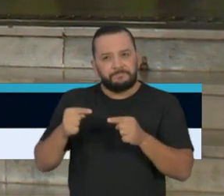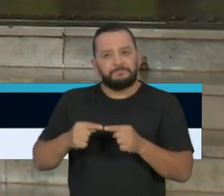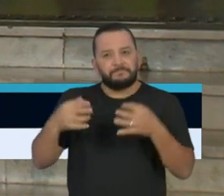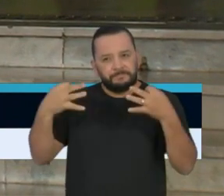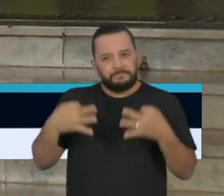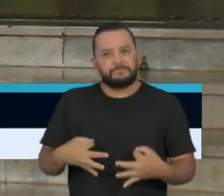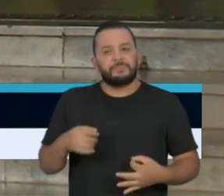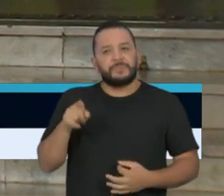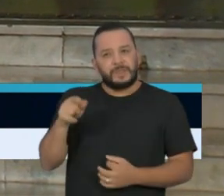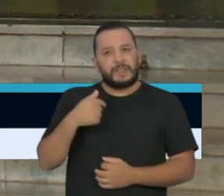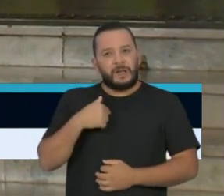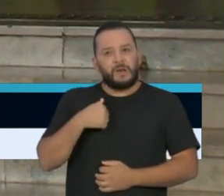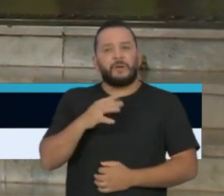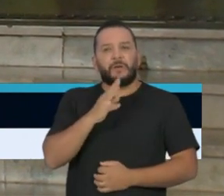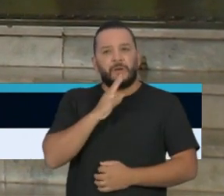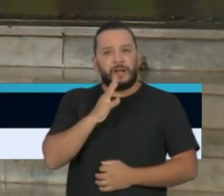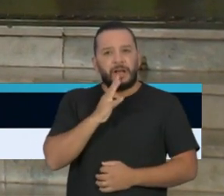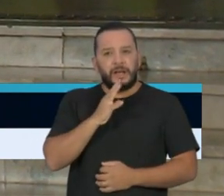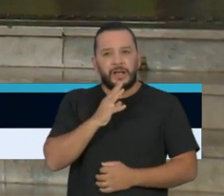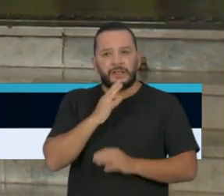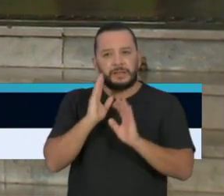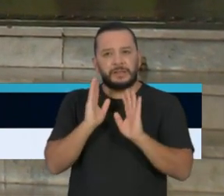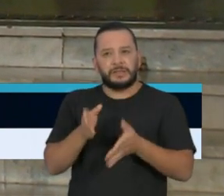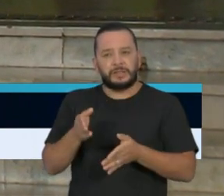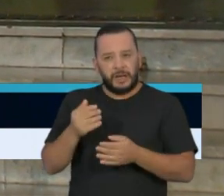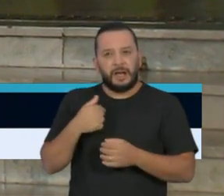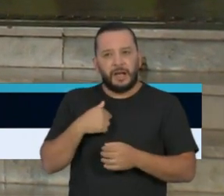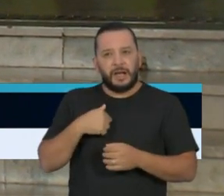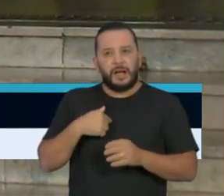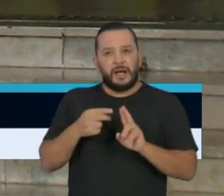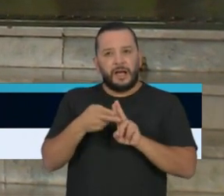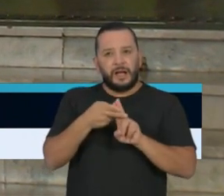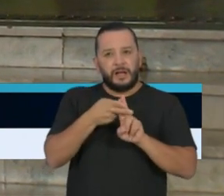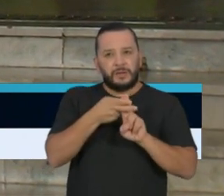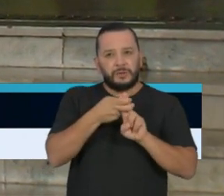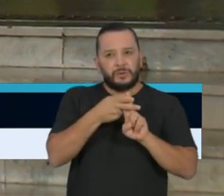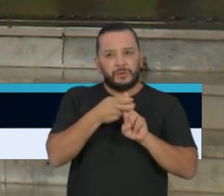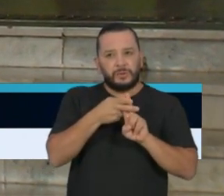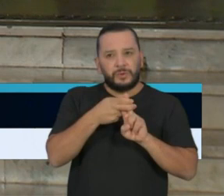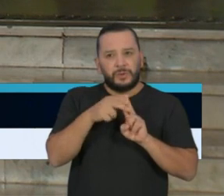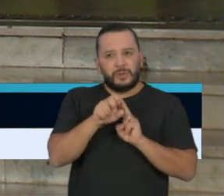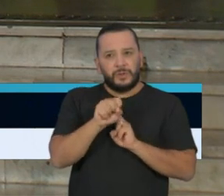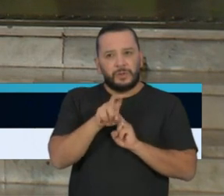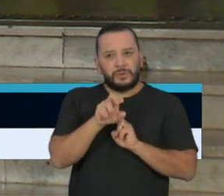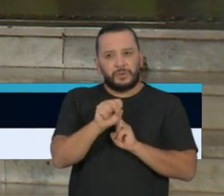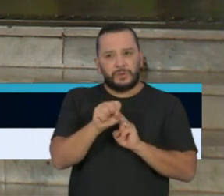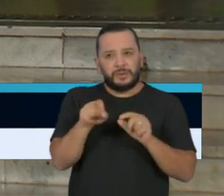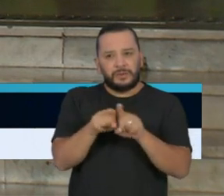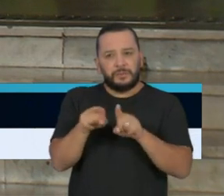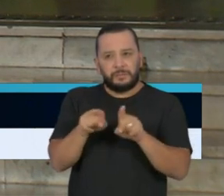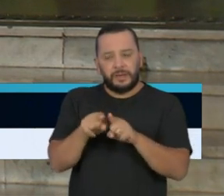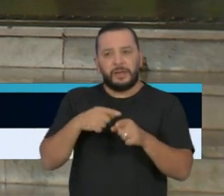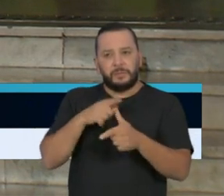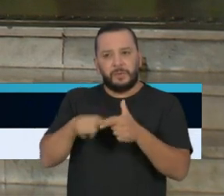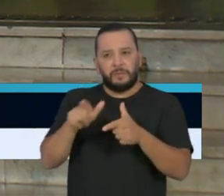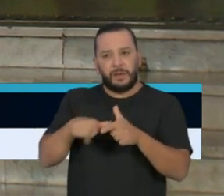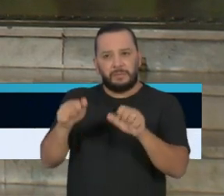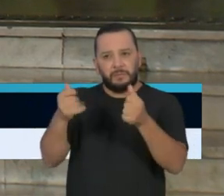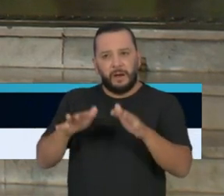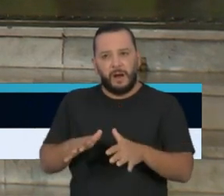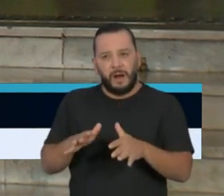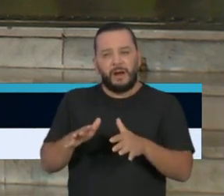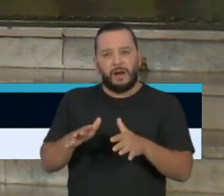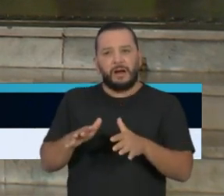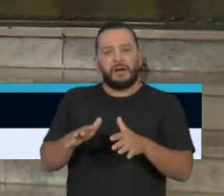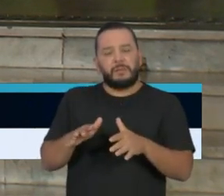conhece profundamente não só o SUS, como a crise que nós estamos vivendo nesse momento. Então, é uma perda, se